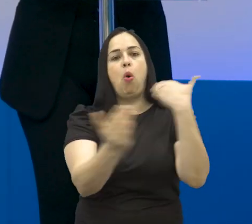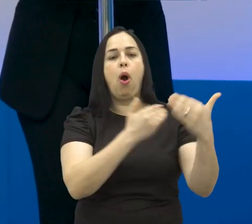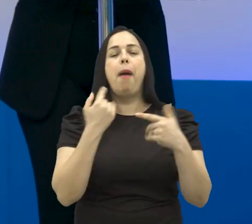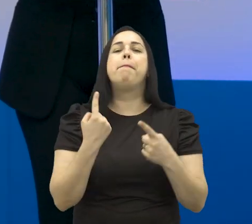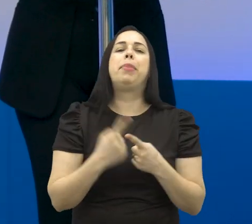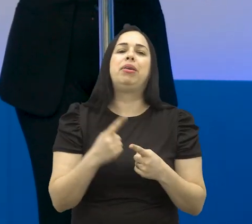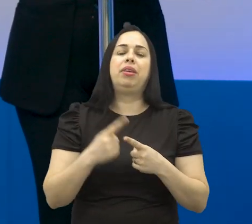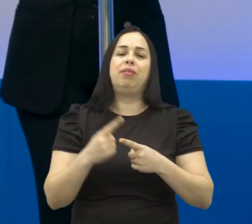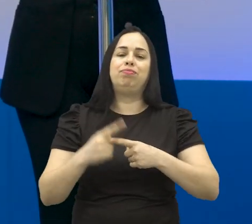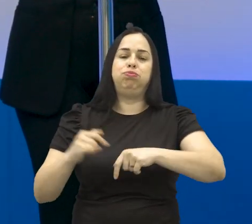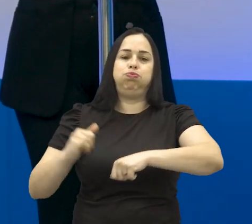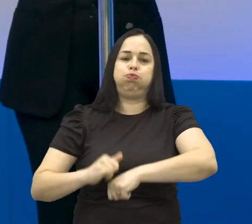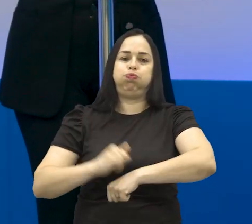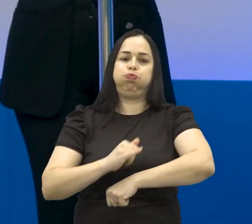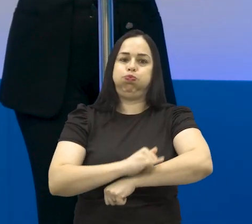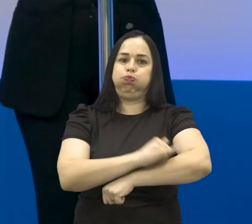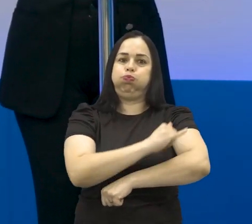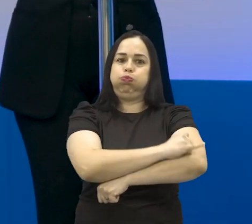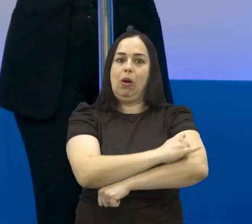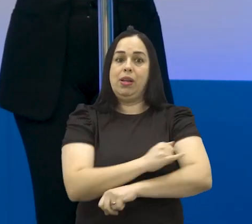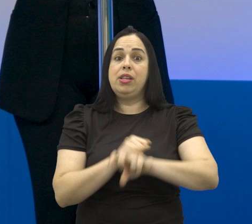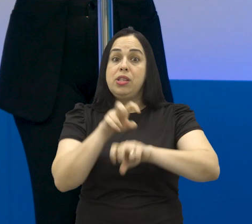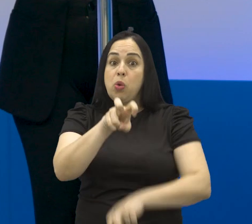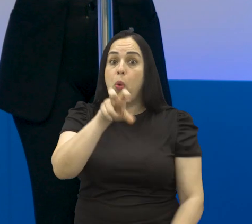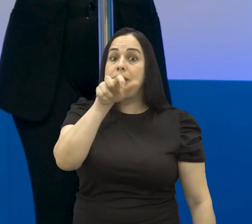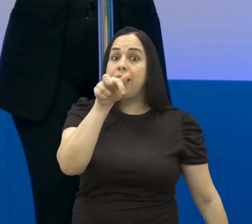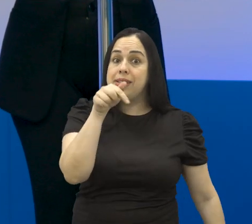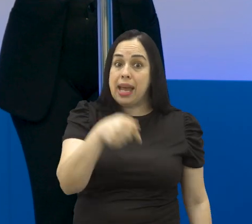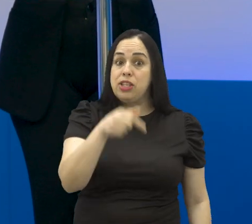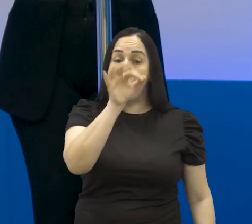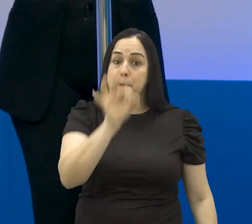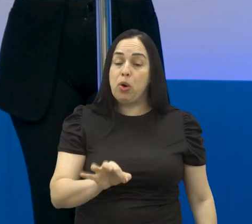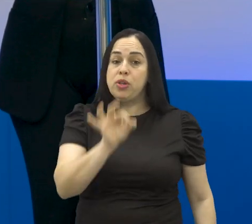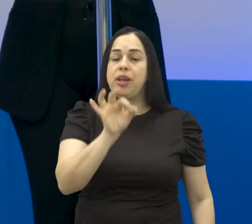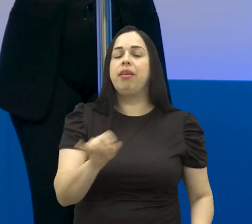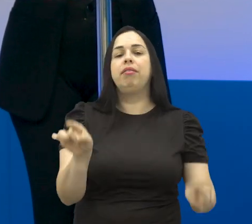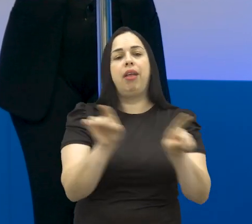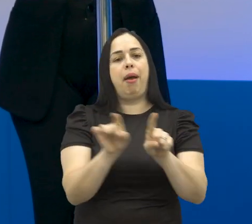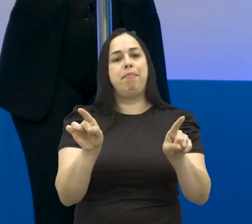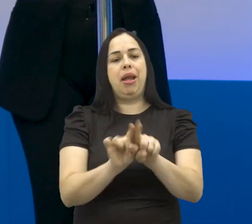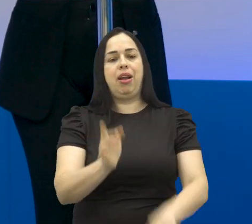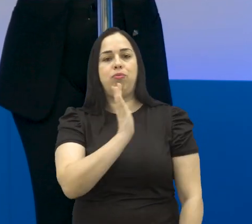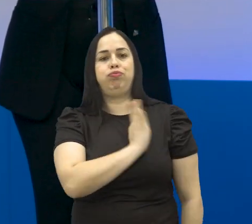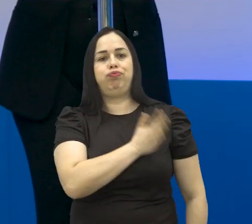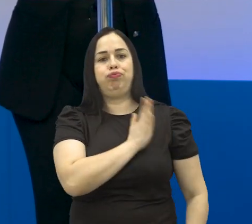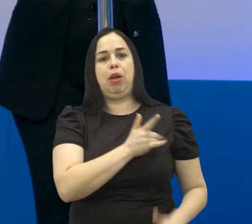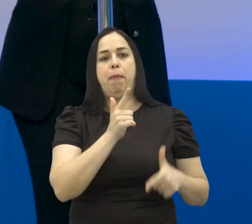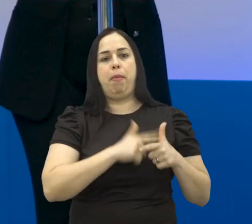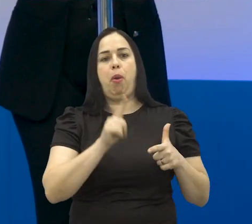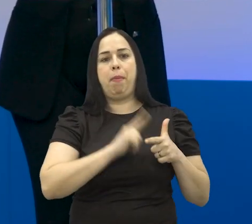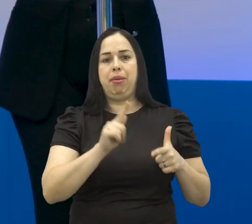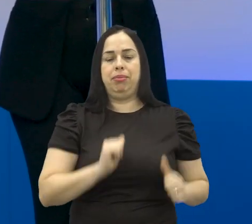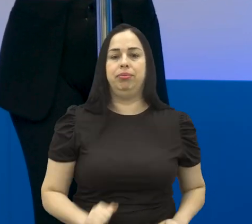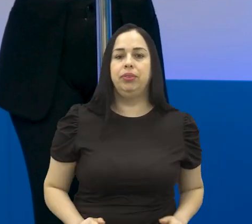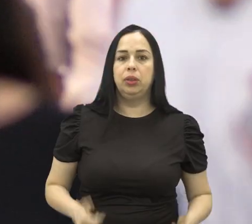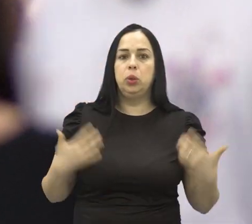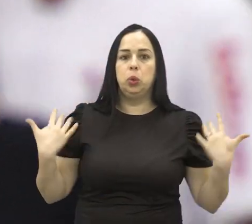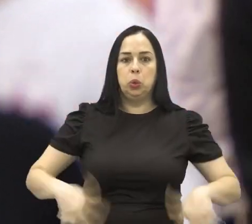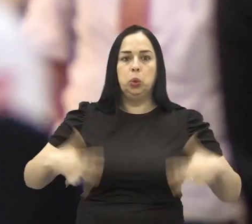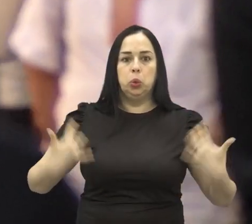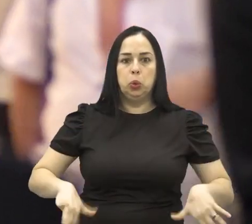de peso, 57% delas, aliás, por doenças cardiovasculares.